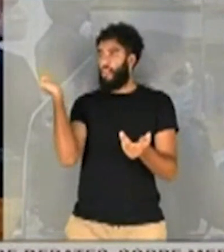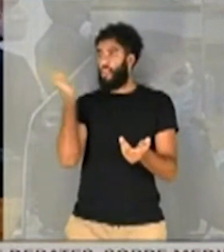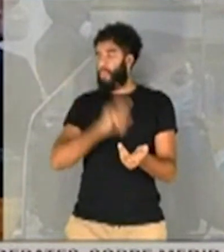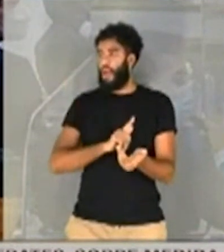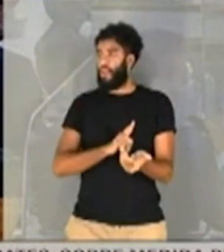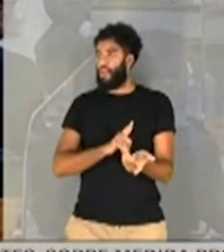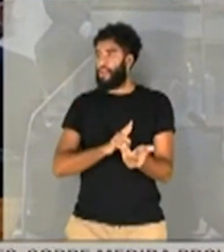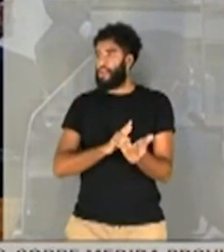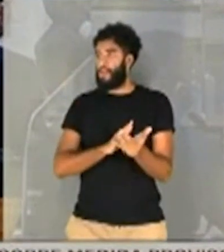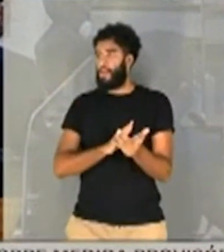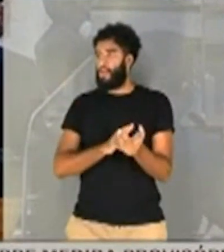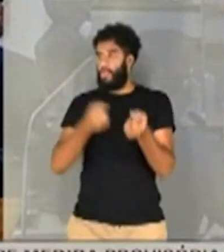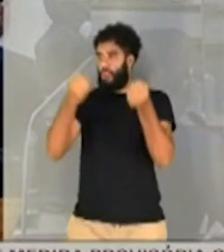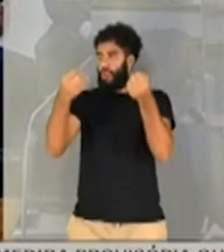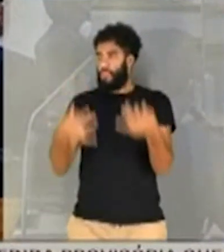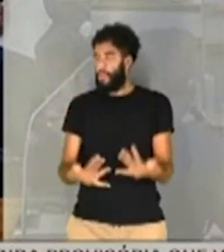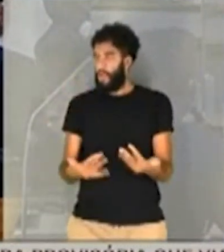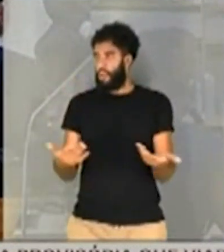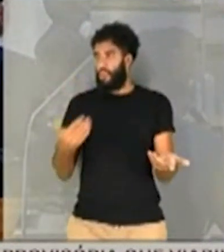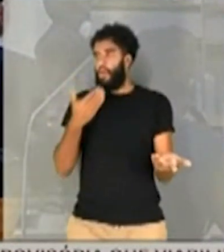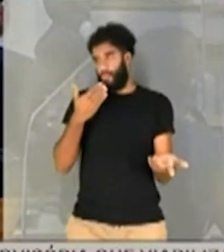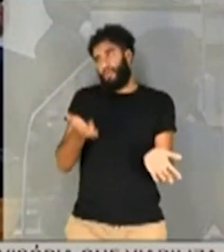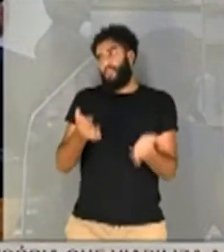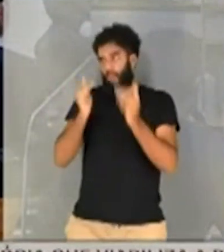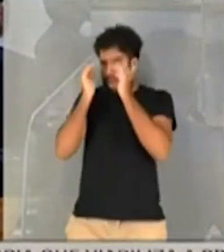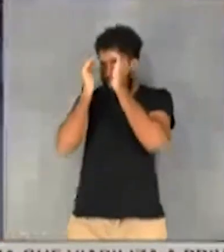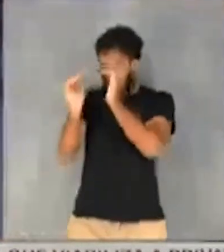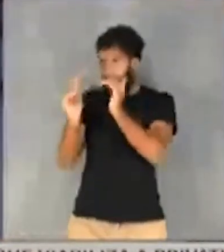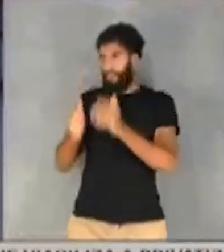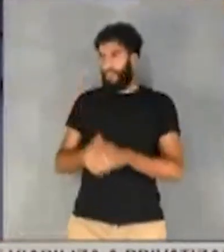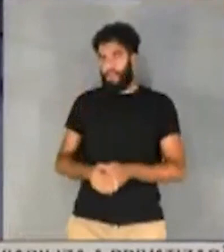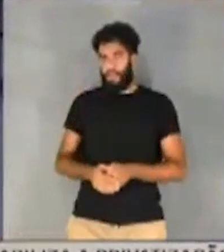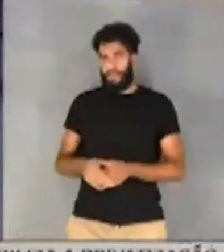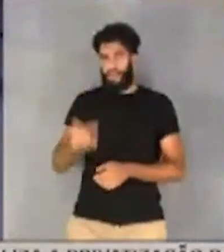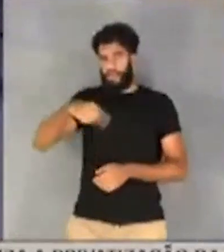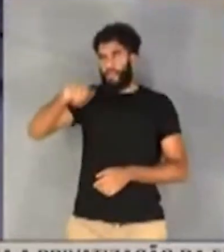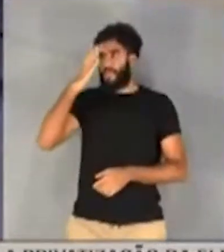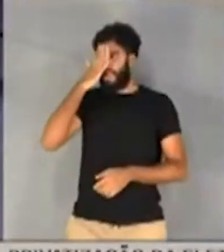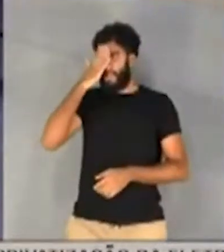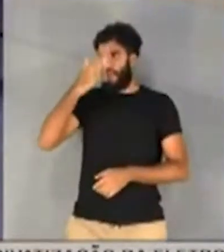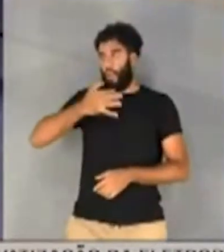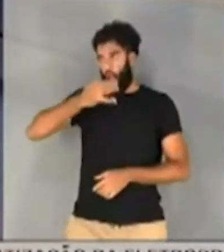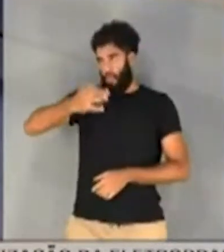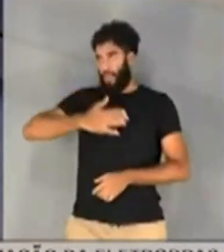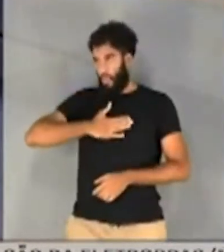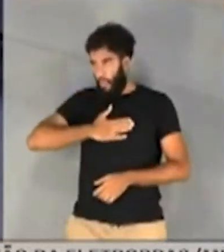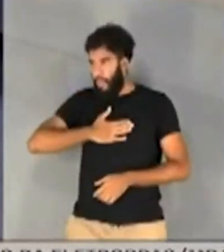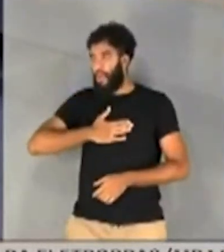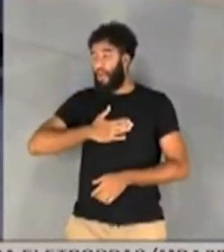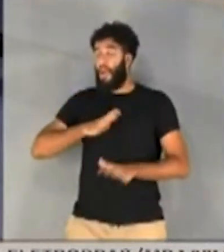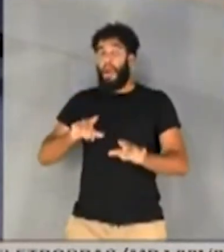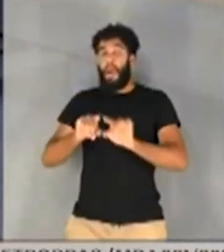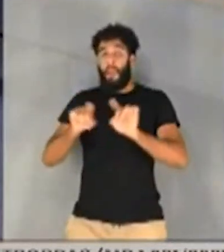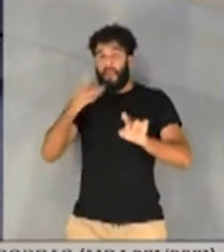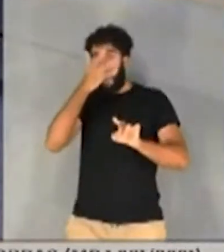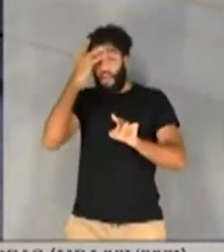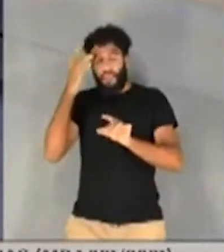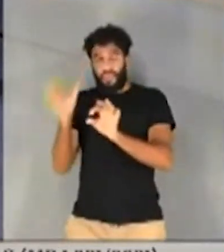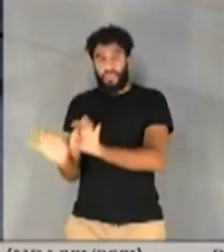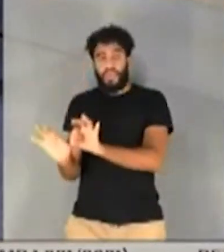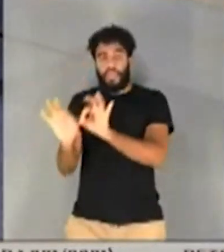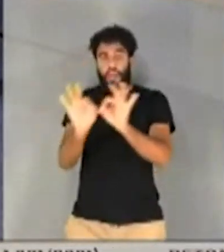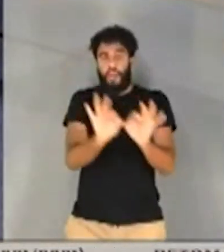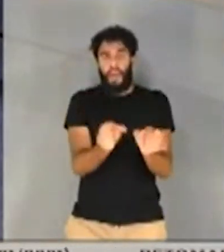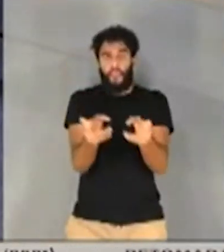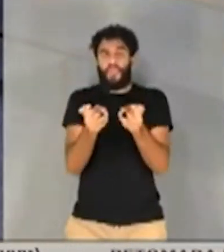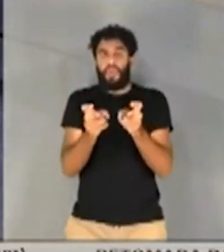Eu queria pedir aos senhores, assim, com todo respeito, sou... Vocês sabem do lado que eu estou. Mas, assim, quem está acompanhando, o que a